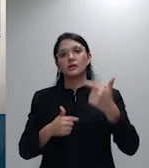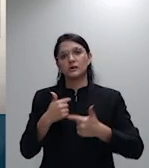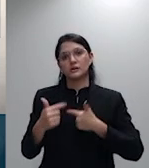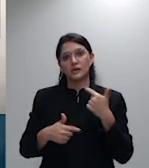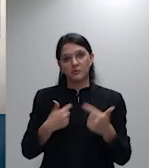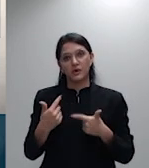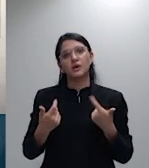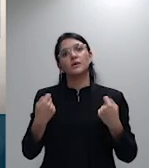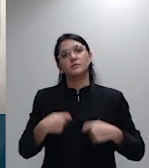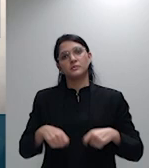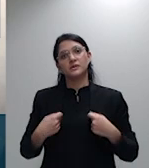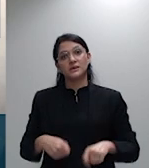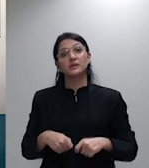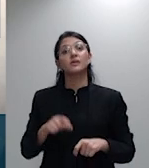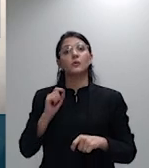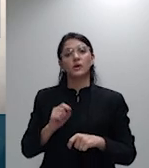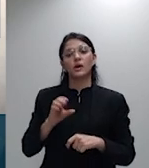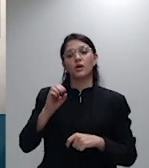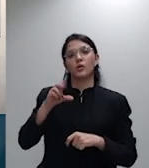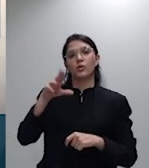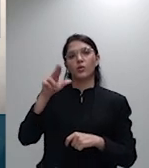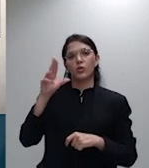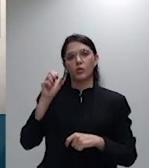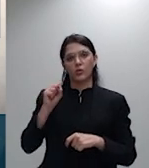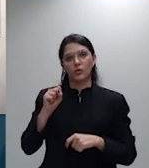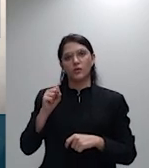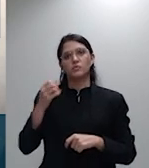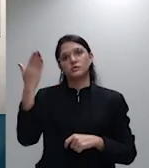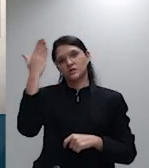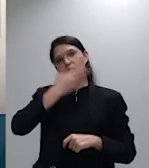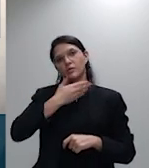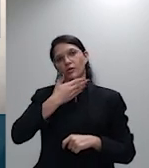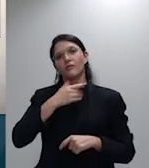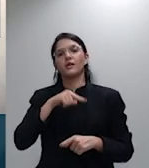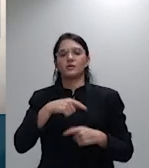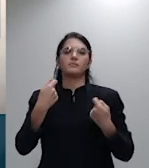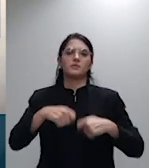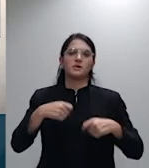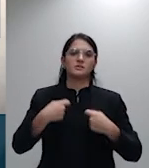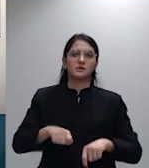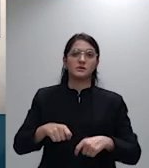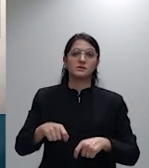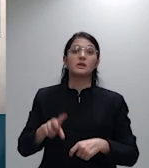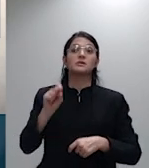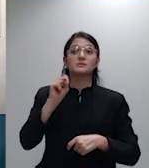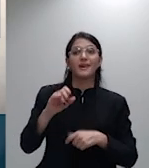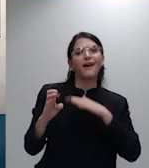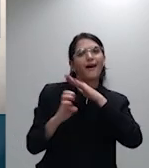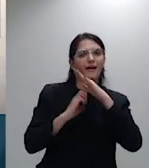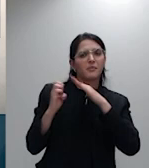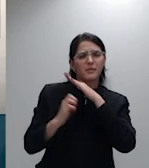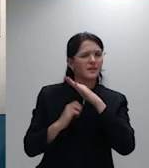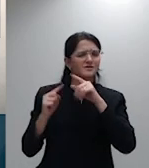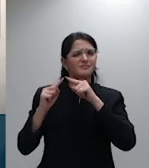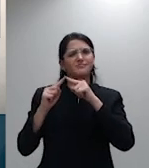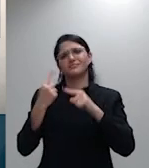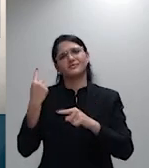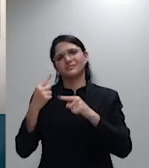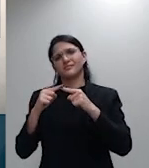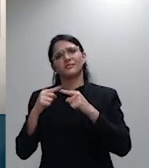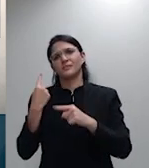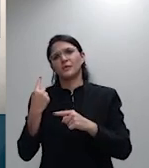prova e não as operadoras que já teriam feito esse ônus da prova perante agência reguladora